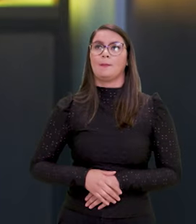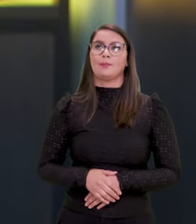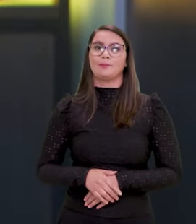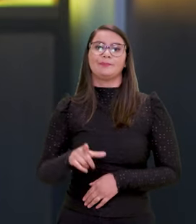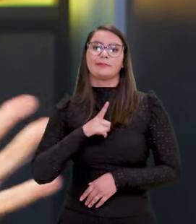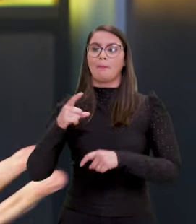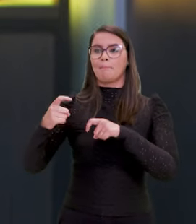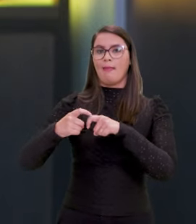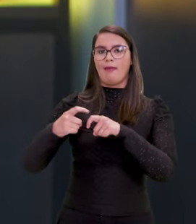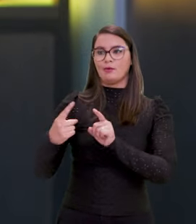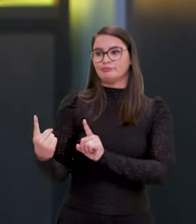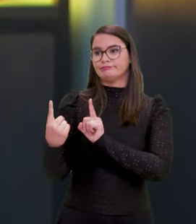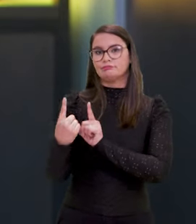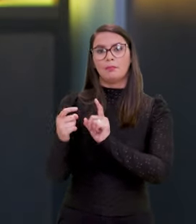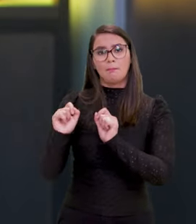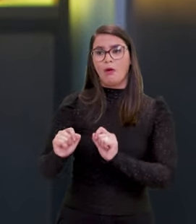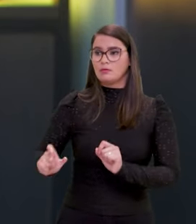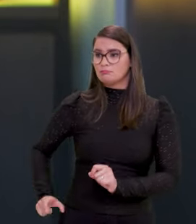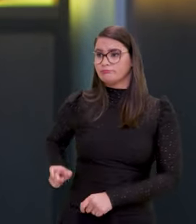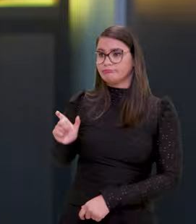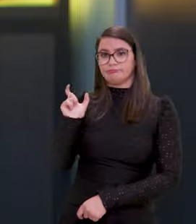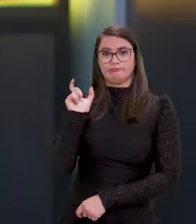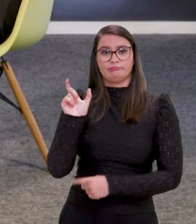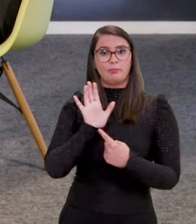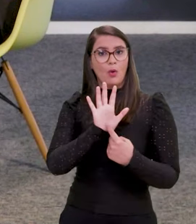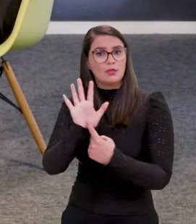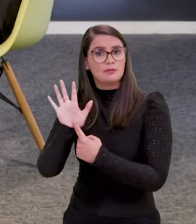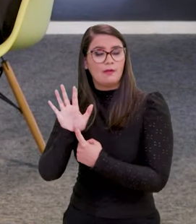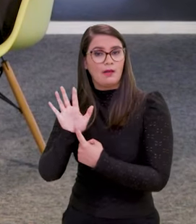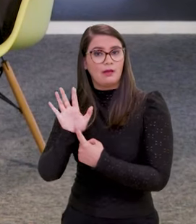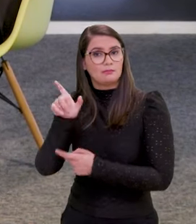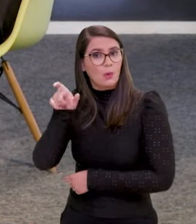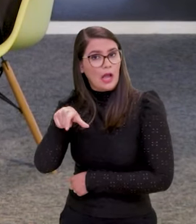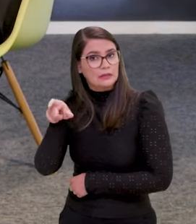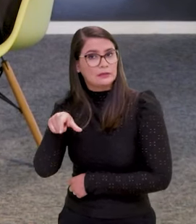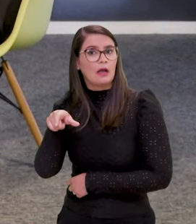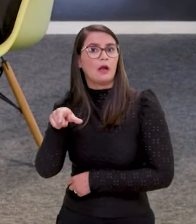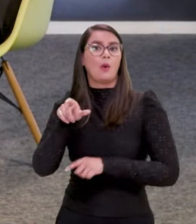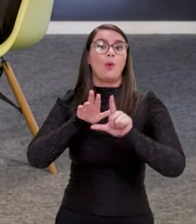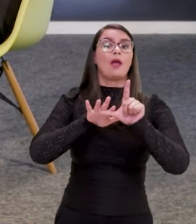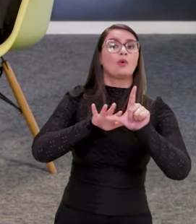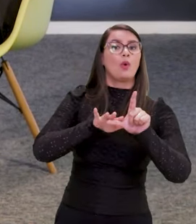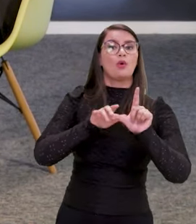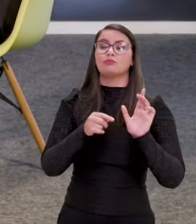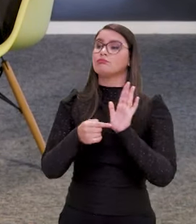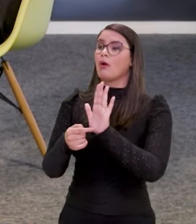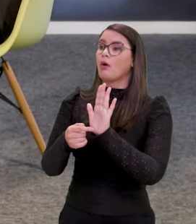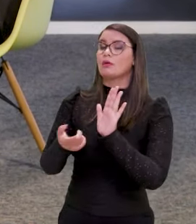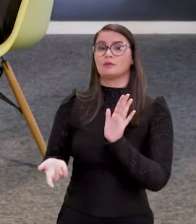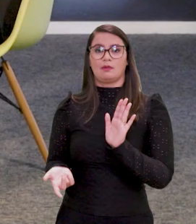tem uma consulta médica, ela possa estar perfeitamente identificada com a sua com o QR Code.